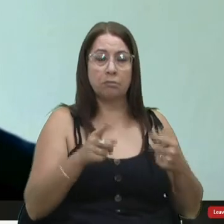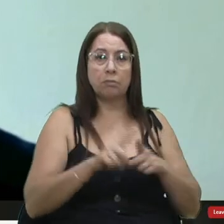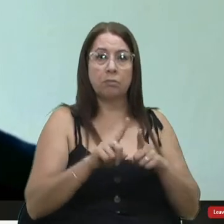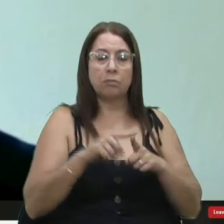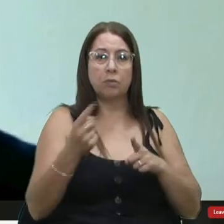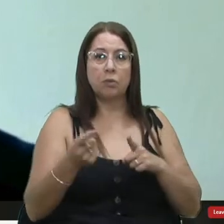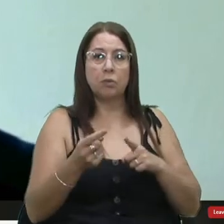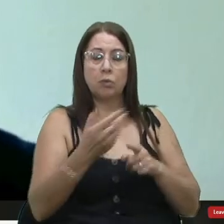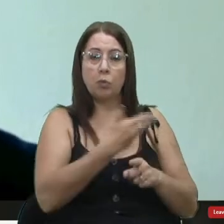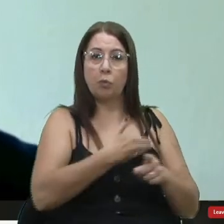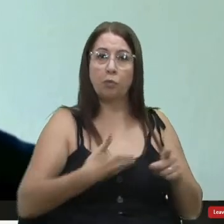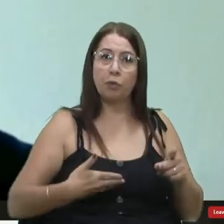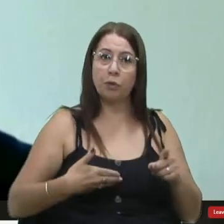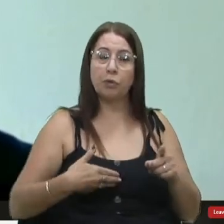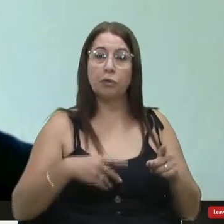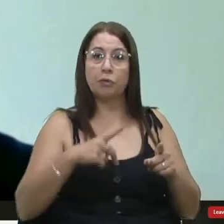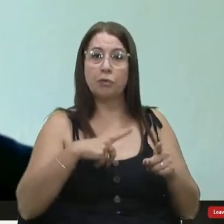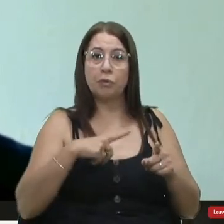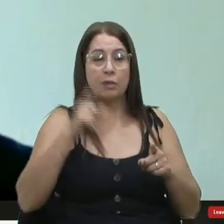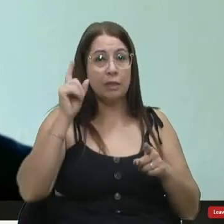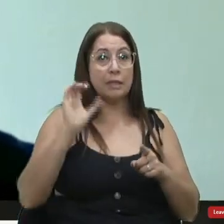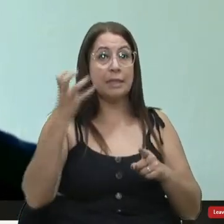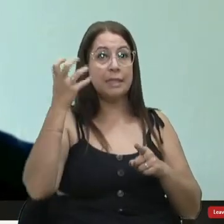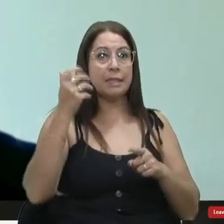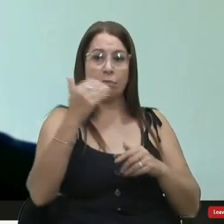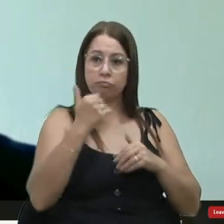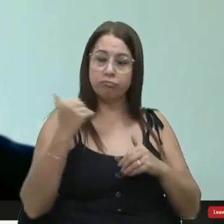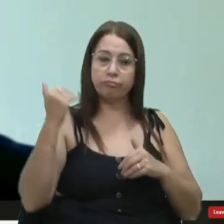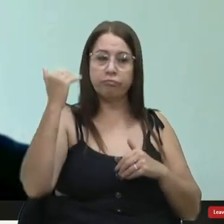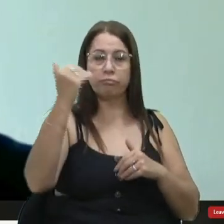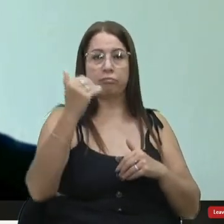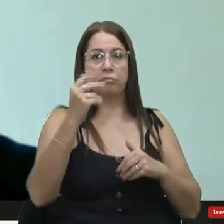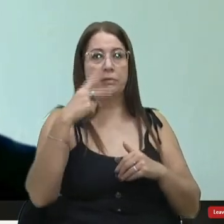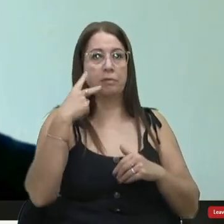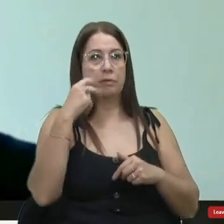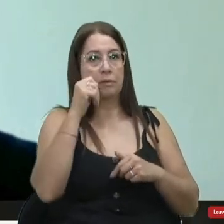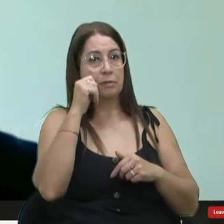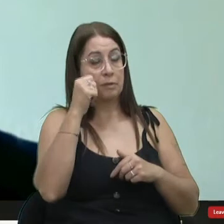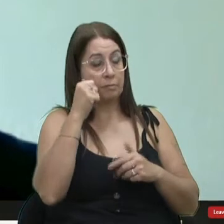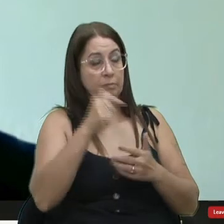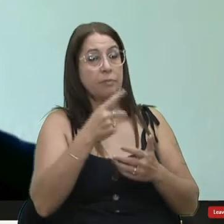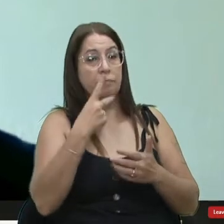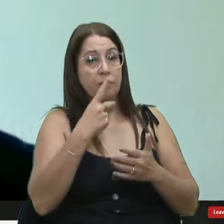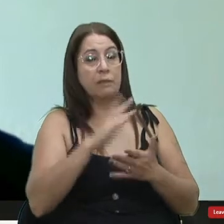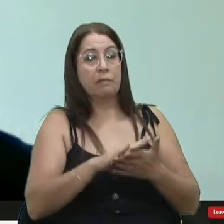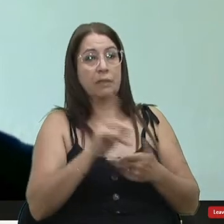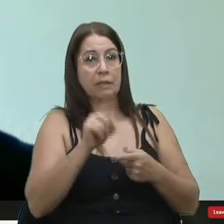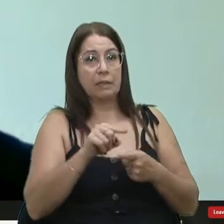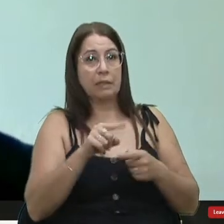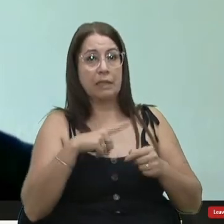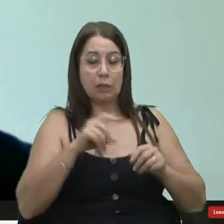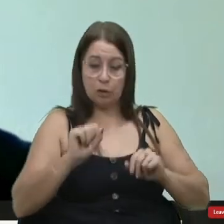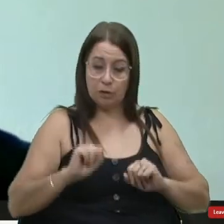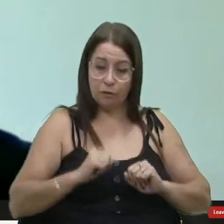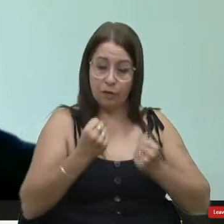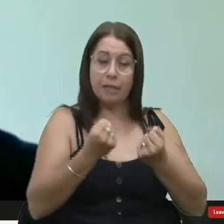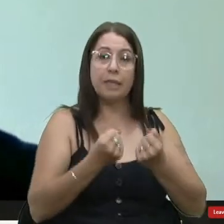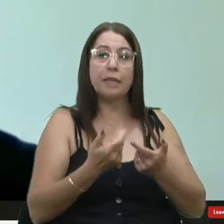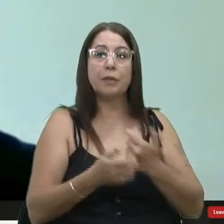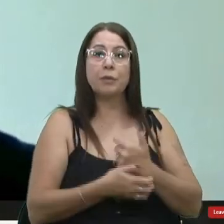onde o governador tinha a decisão soberana então vereador Marcon, quando a gente fala, né, que aqui a gente tá defendendo